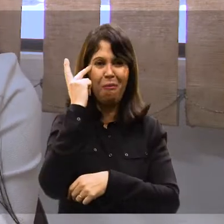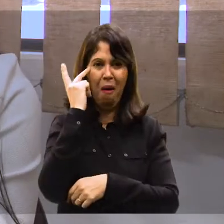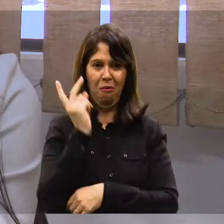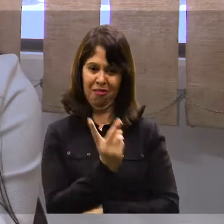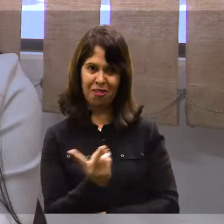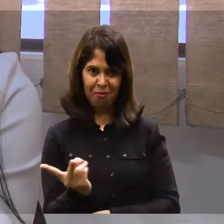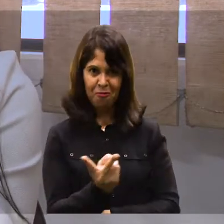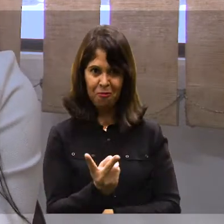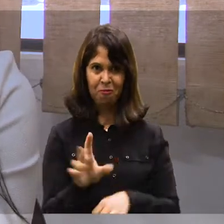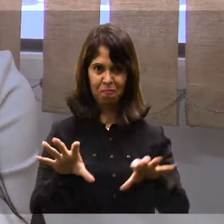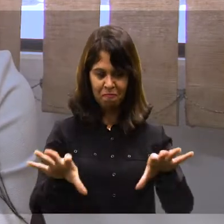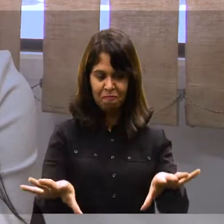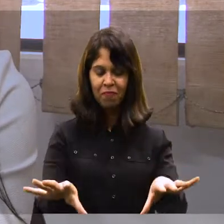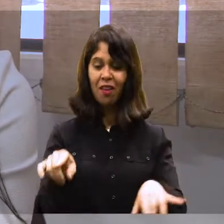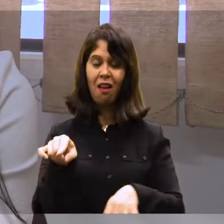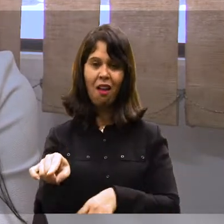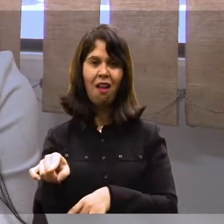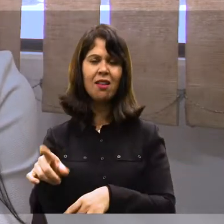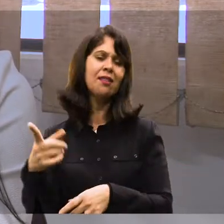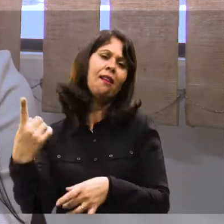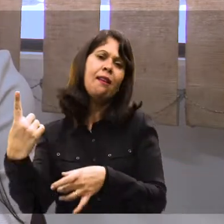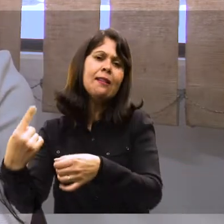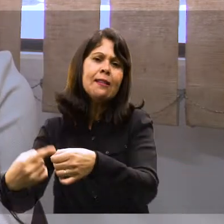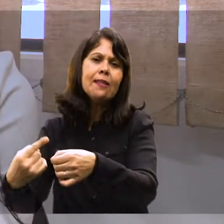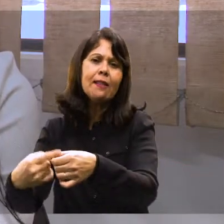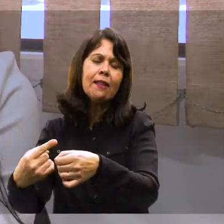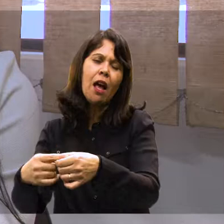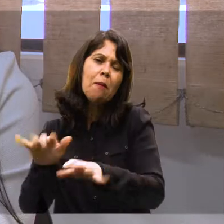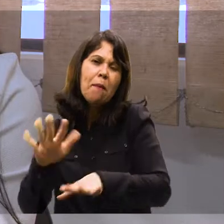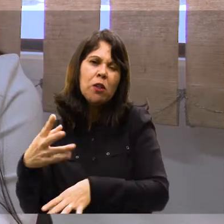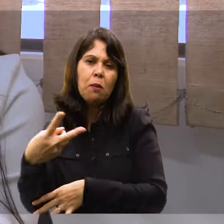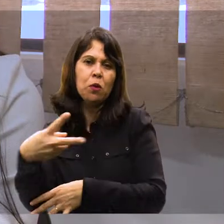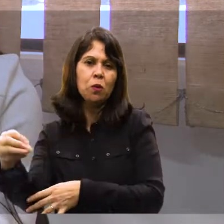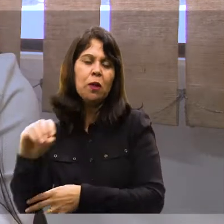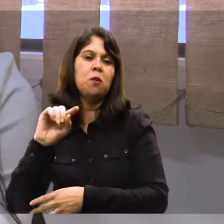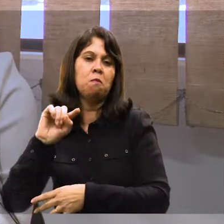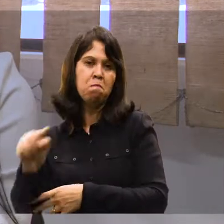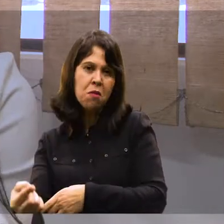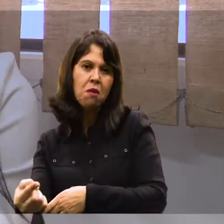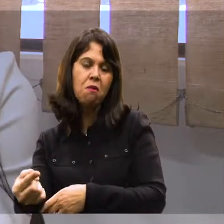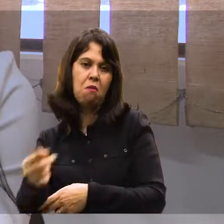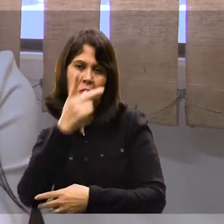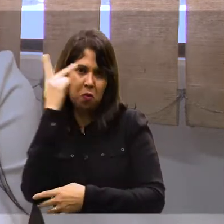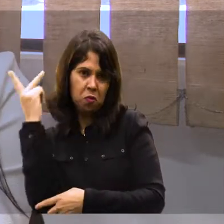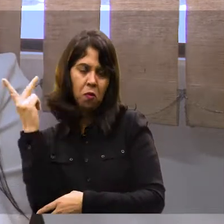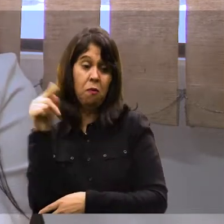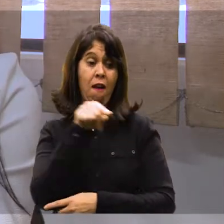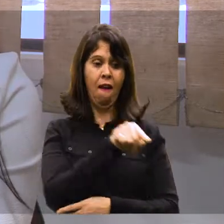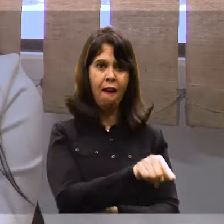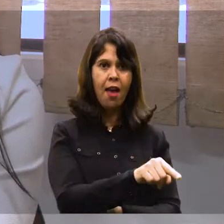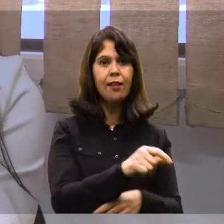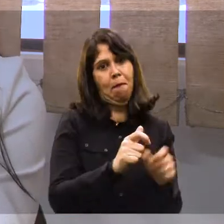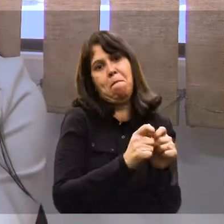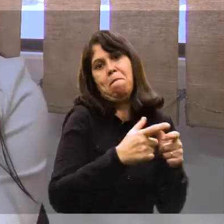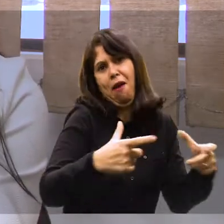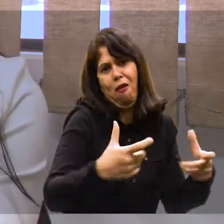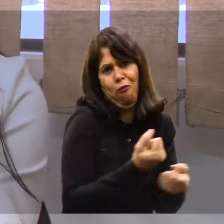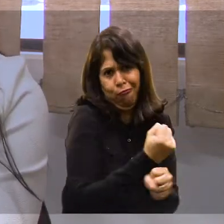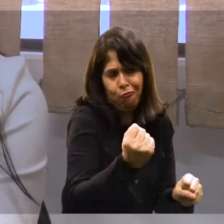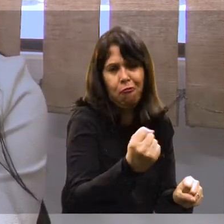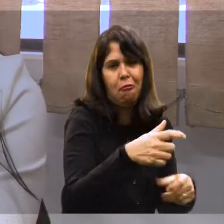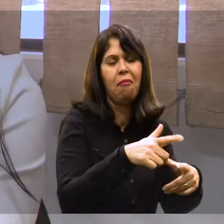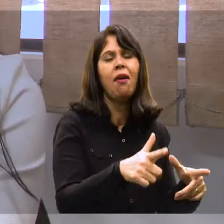estado de São Paulo e é uma cidade, a primeira cidade com 200 mil habitantes e uma outra